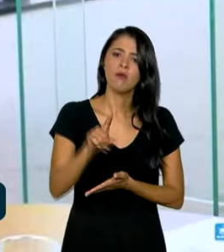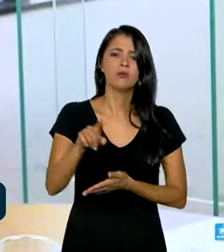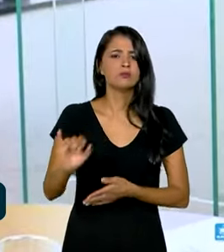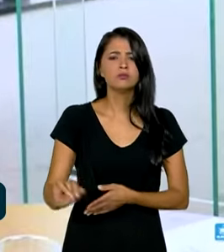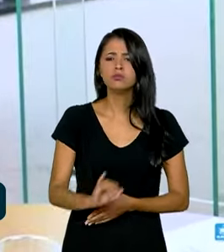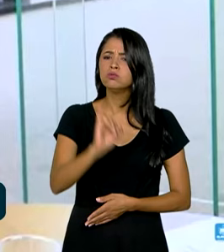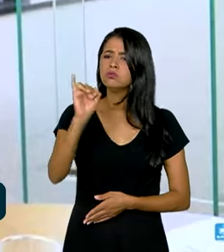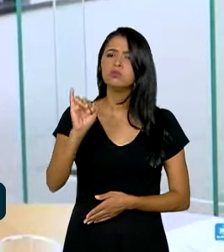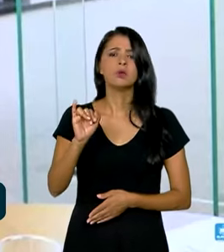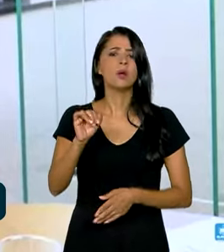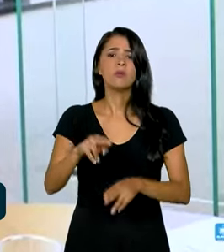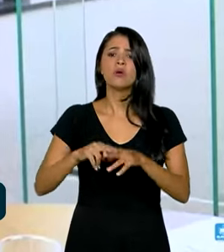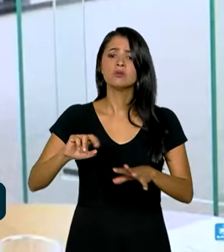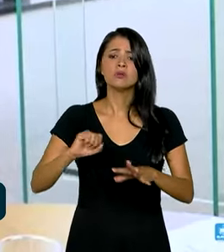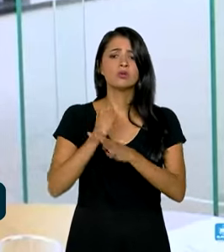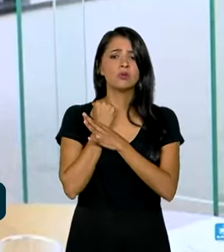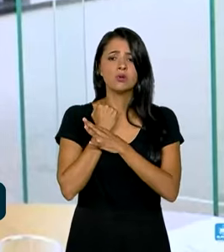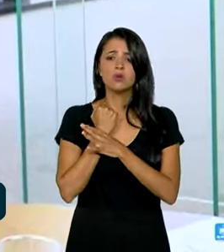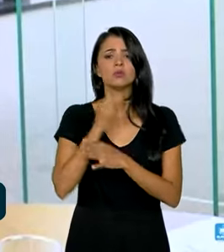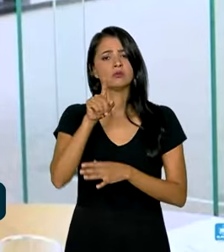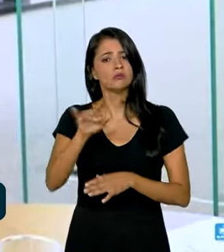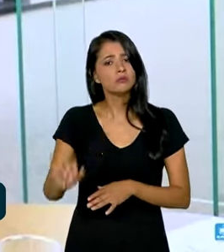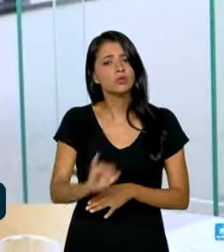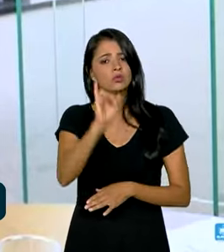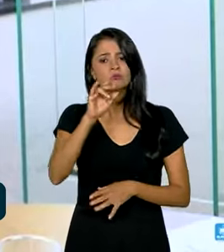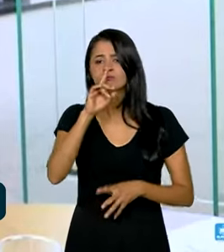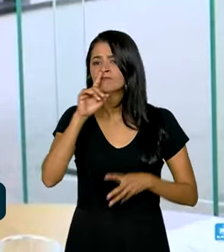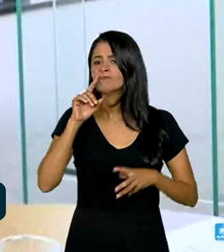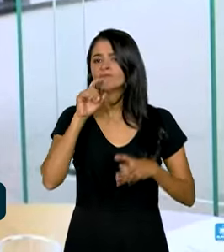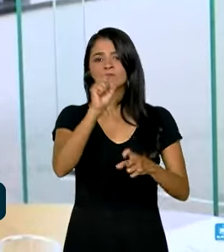importante pela segurança, é importante pelo fortalecimento do turismo.